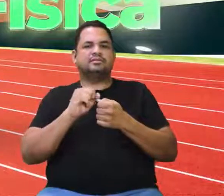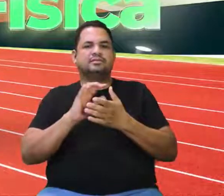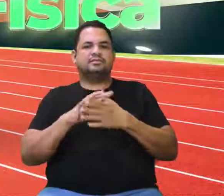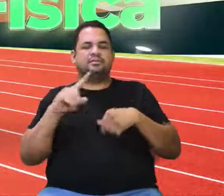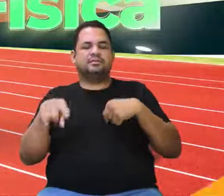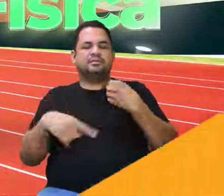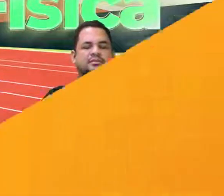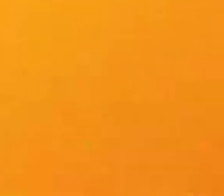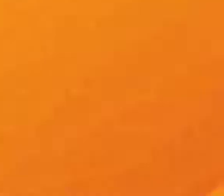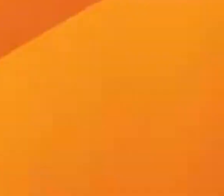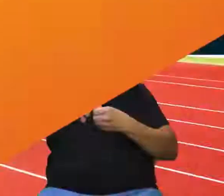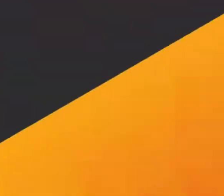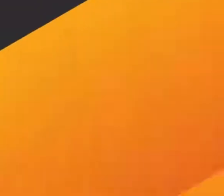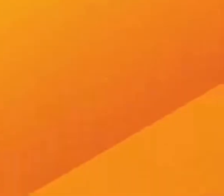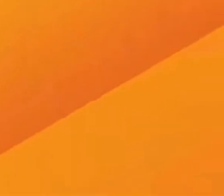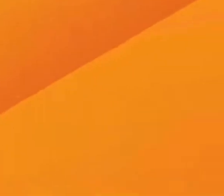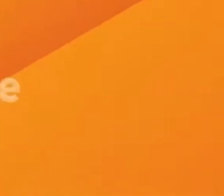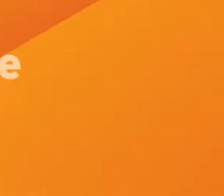Já, já nós estamos de volta.